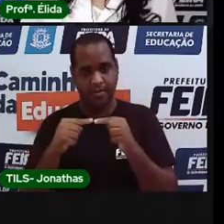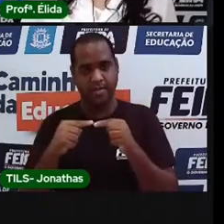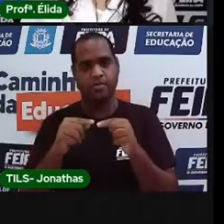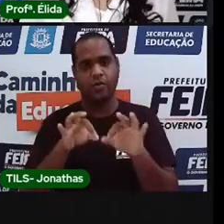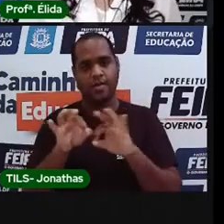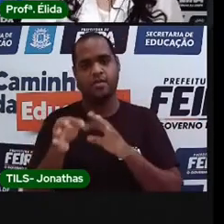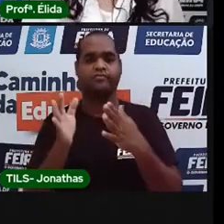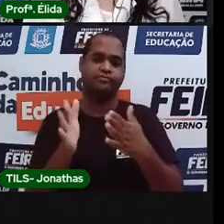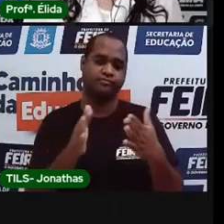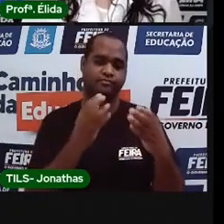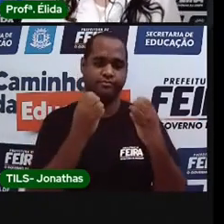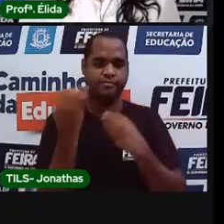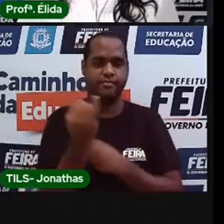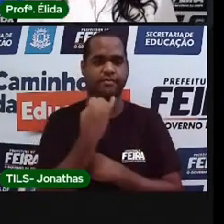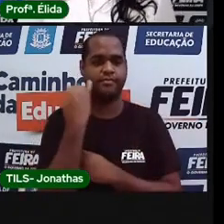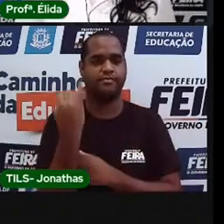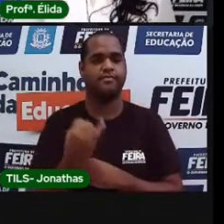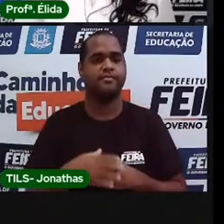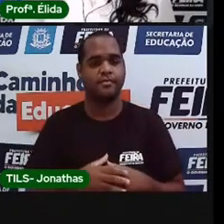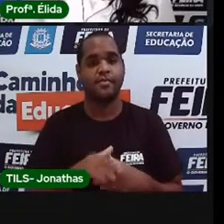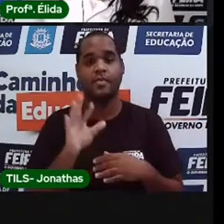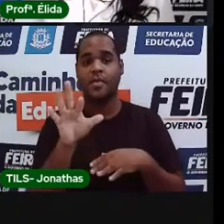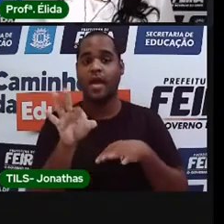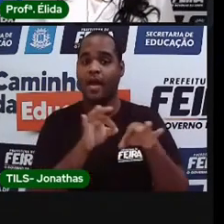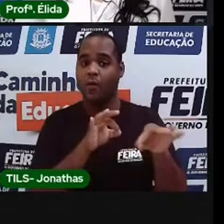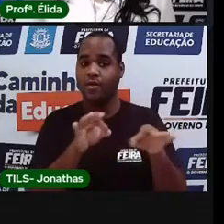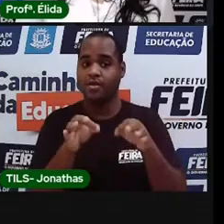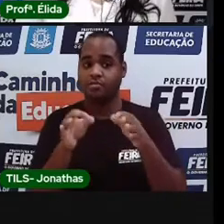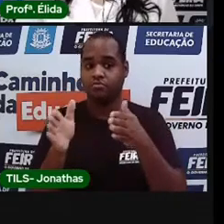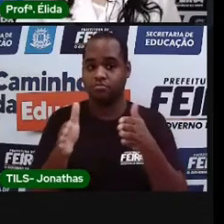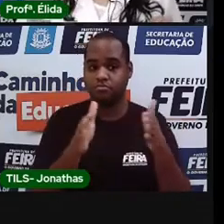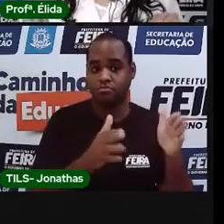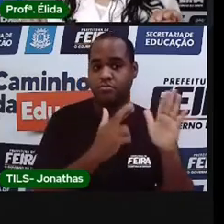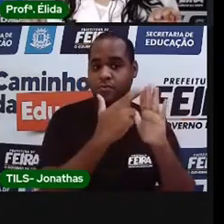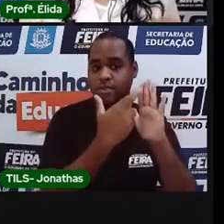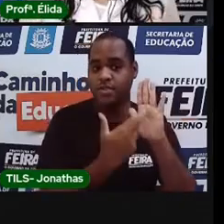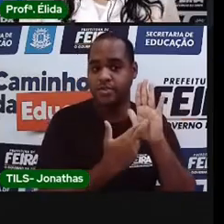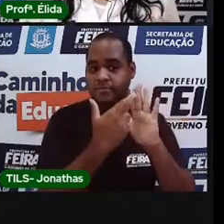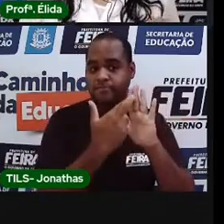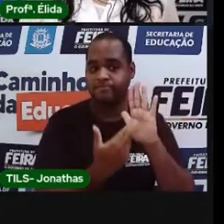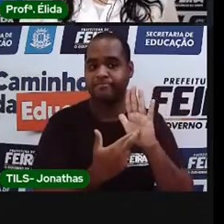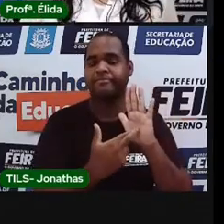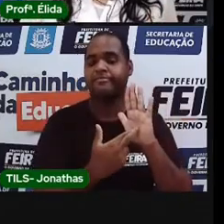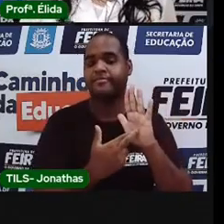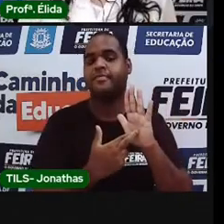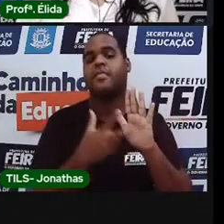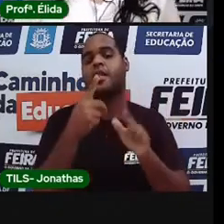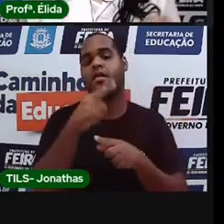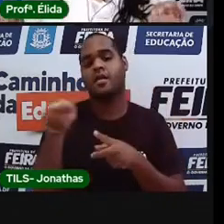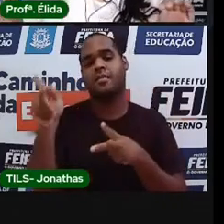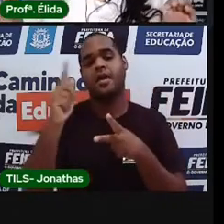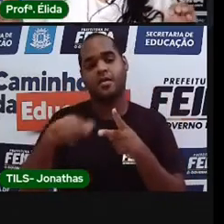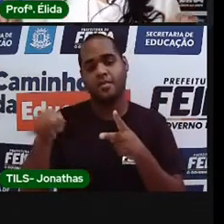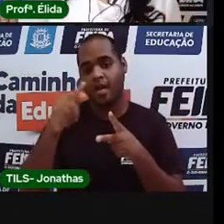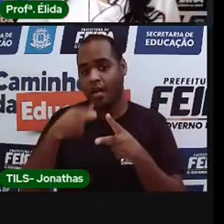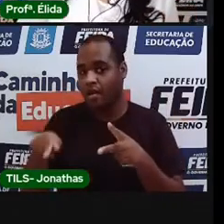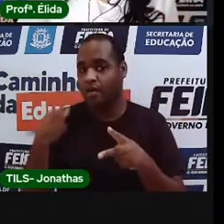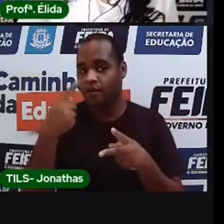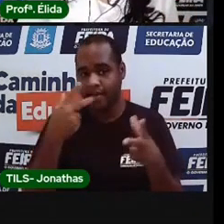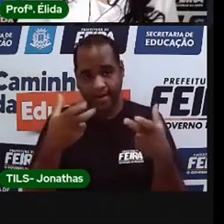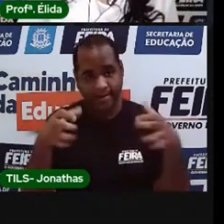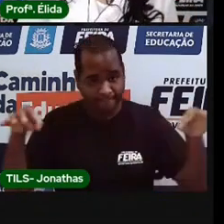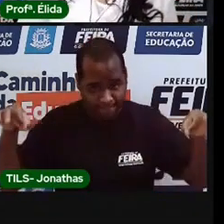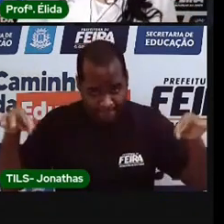organização. A organização dos registros. Toda semana, quando você